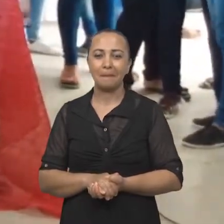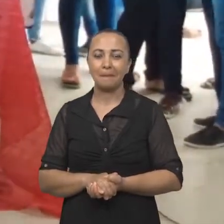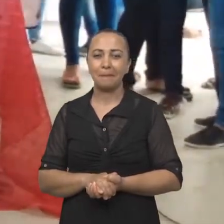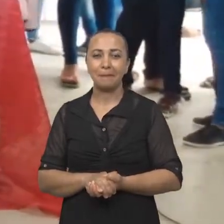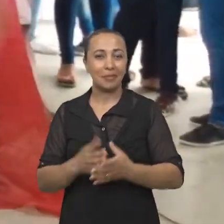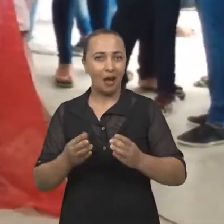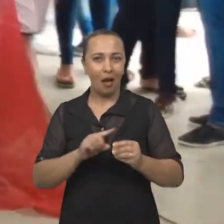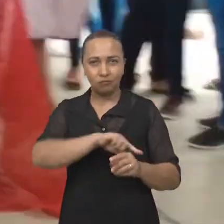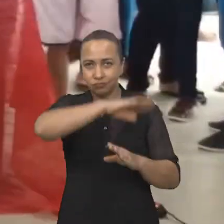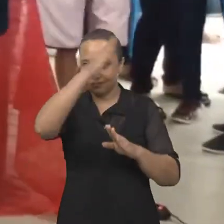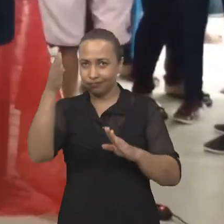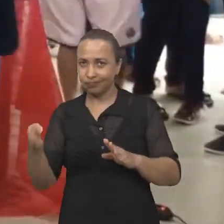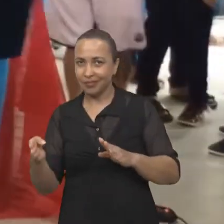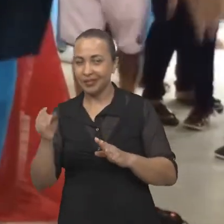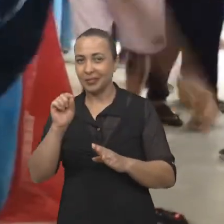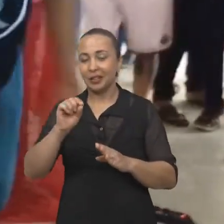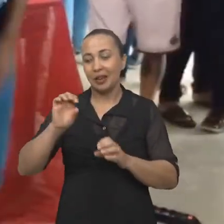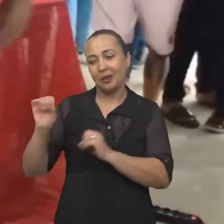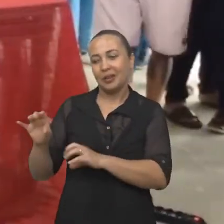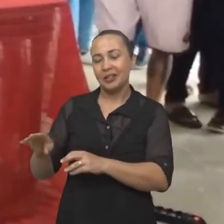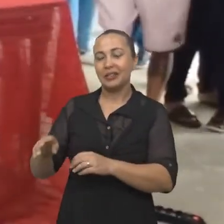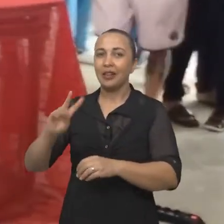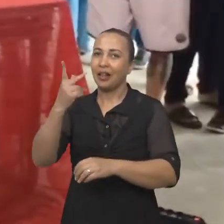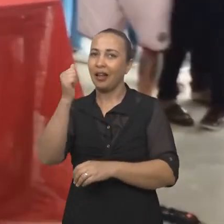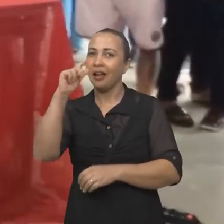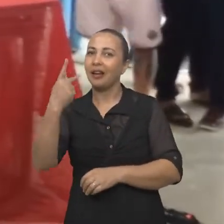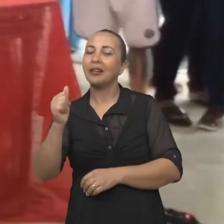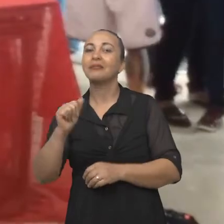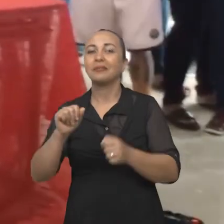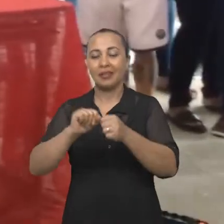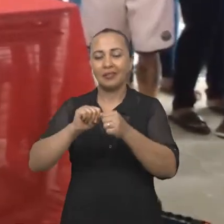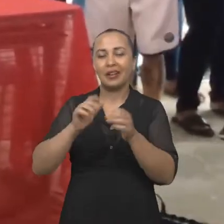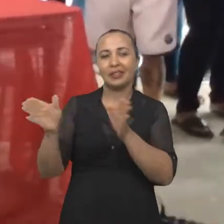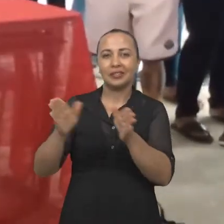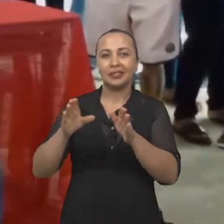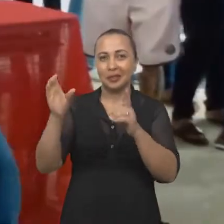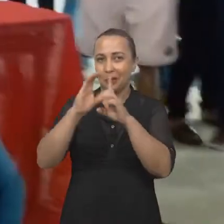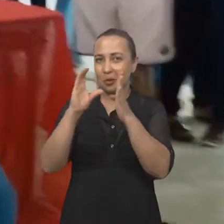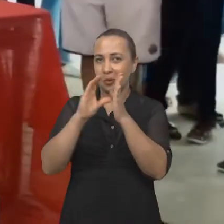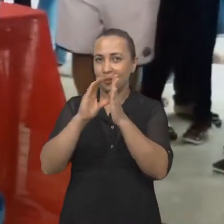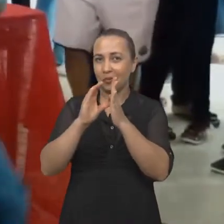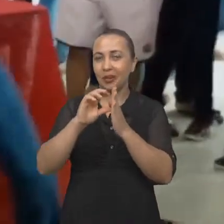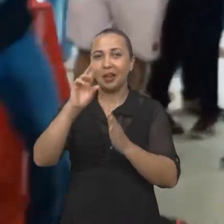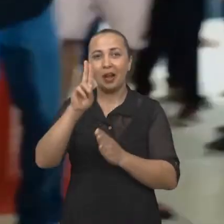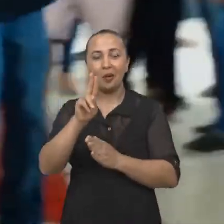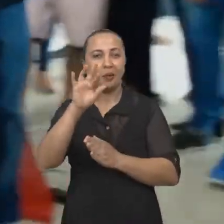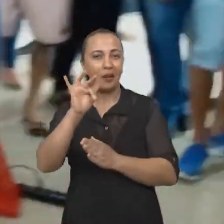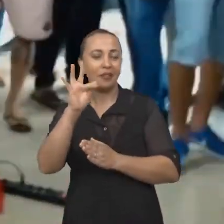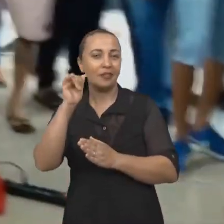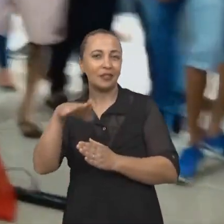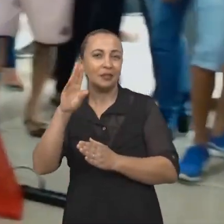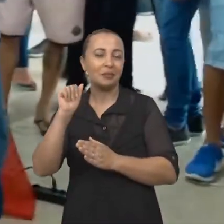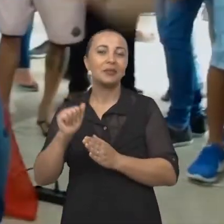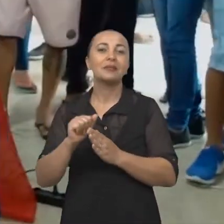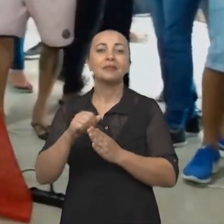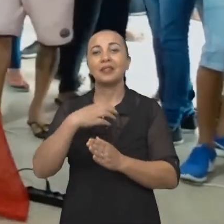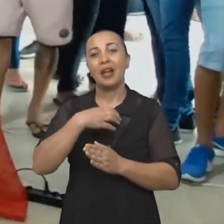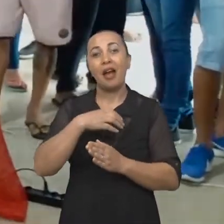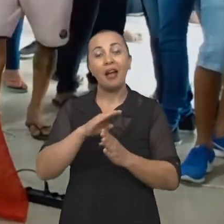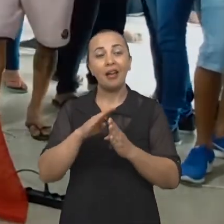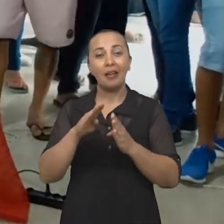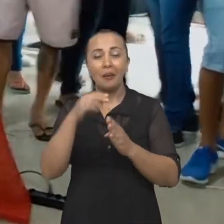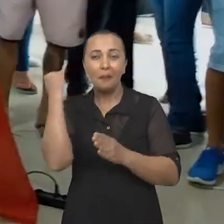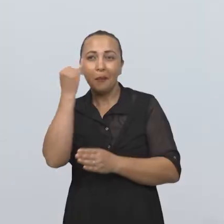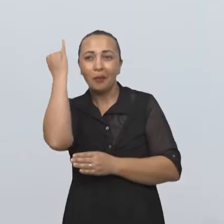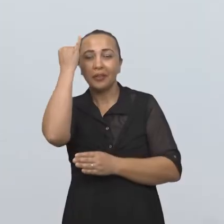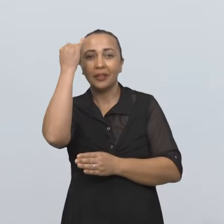Essa ponte que o Educar Rap faz entre a comunidade e a UFRB, acho muito importante de estar